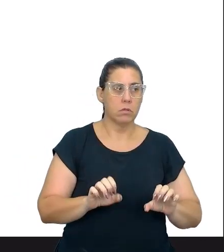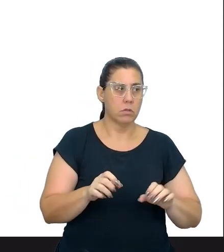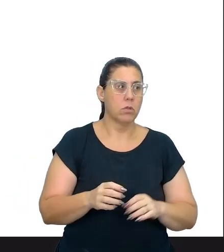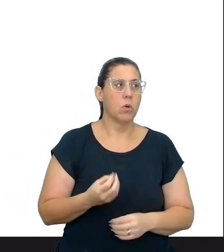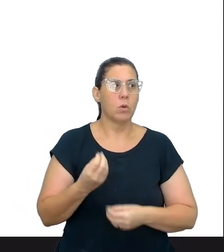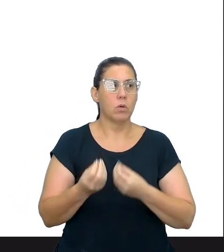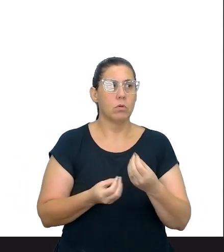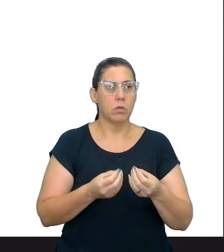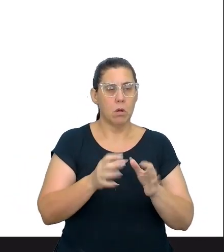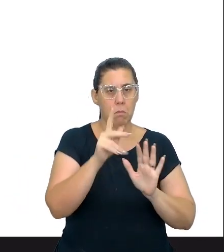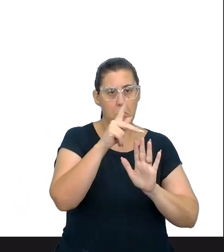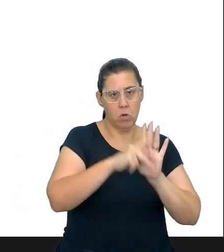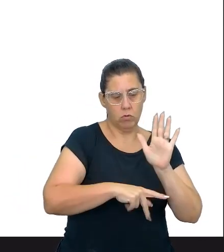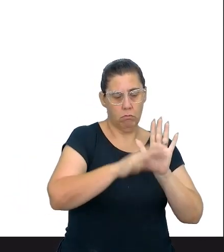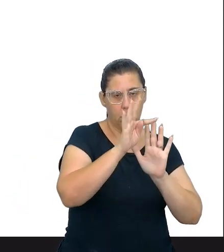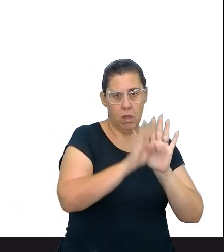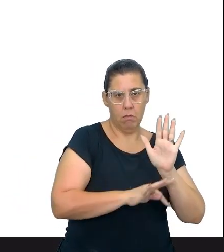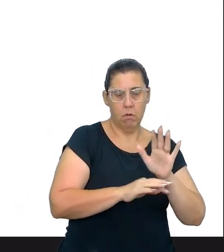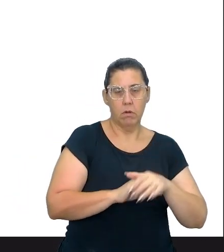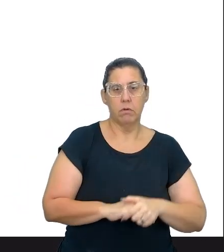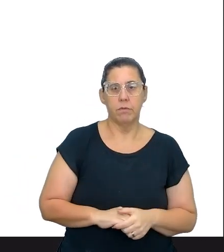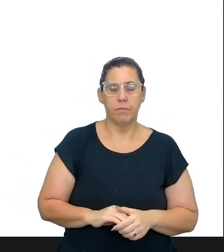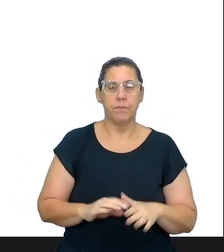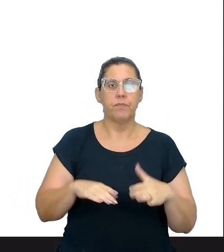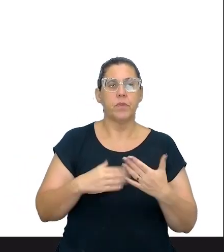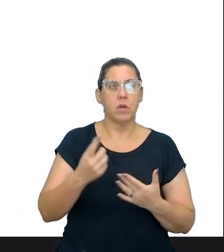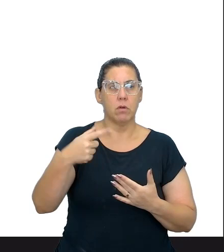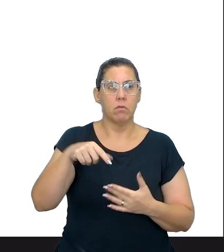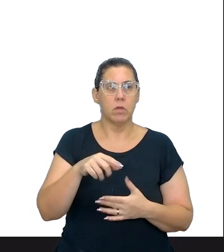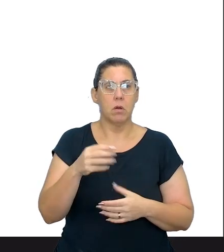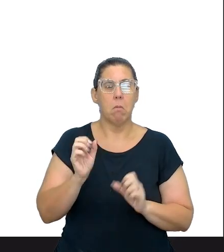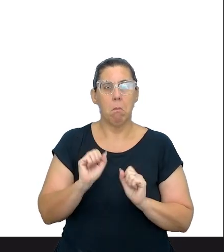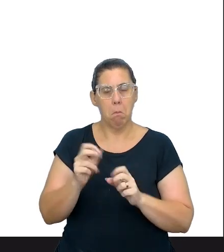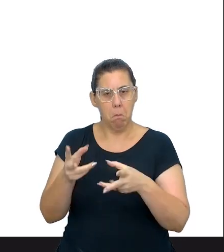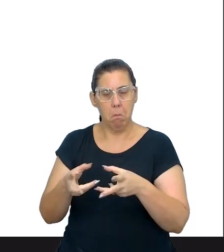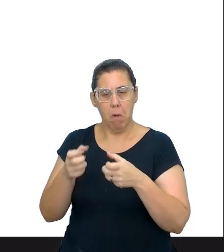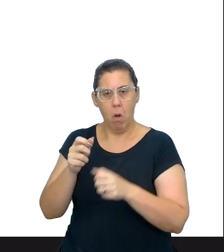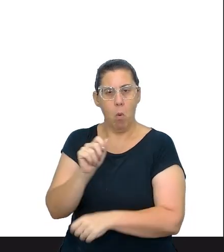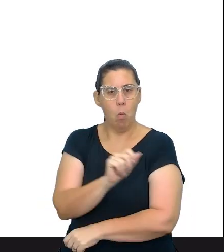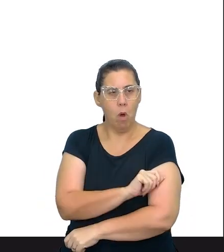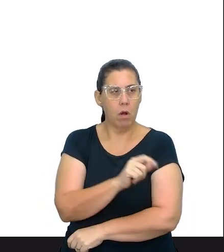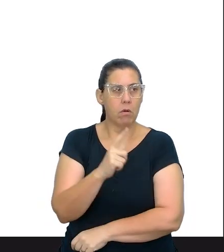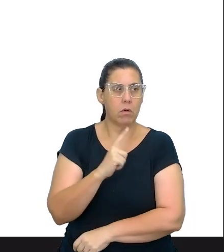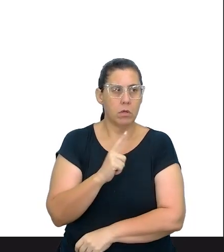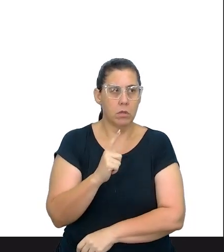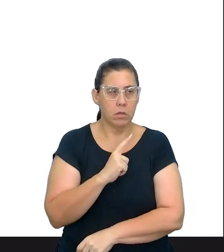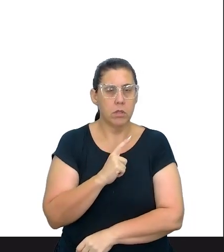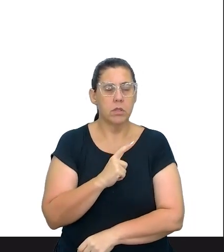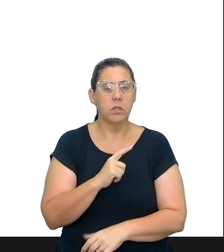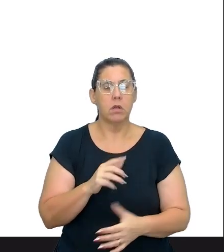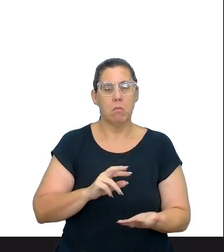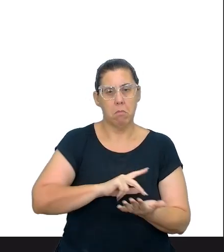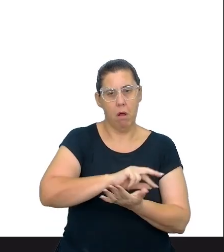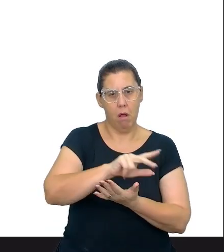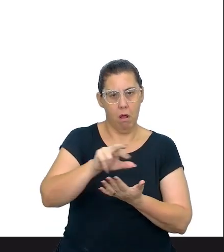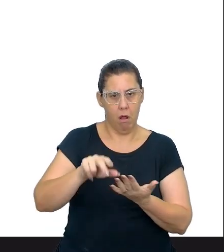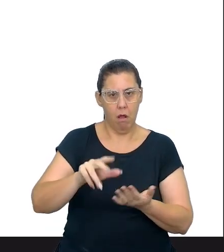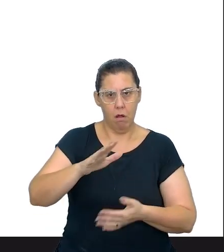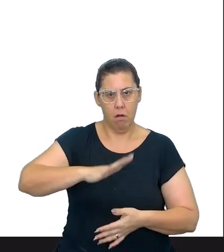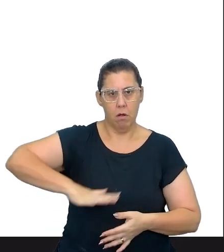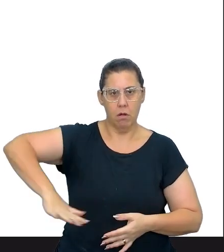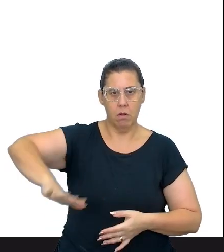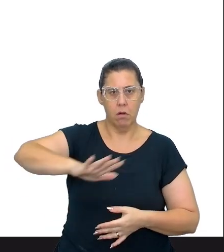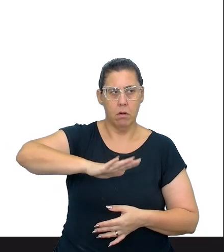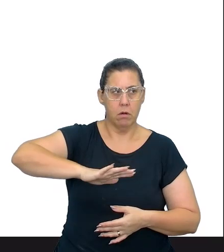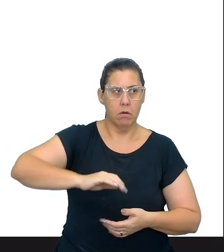o quê? O projeto de texto. Então, como vocês podem ver aqui, o aluno vai ter que ser mobilizado em vários requisitos, né?